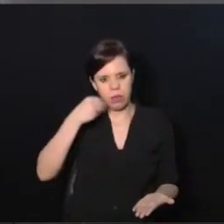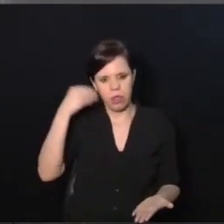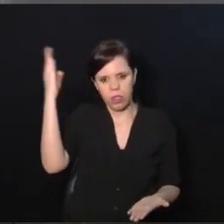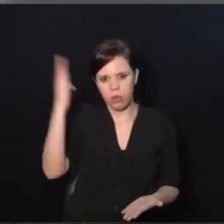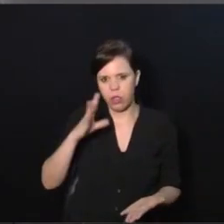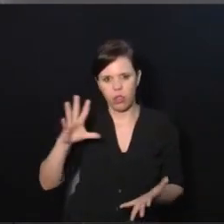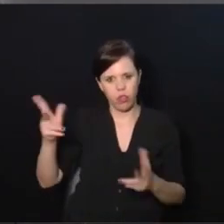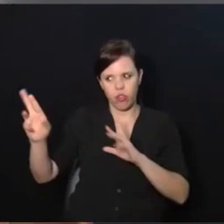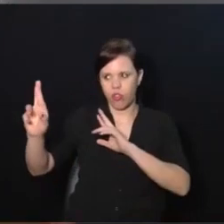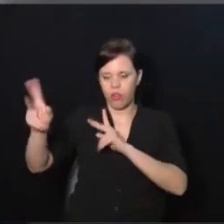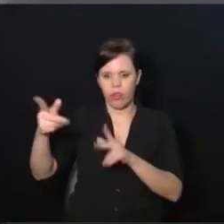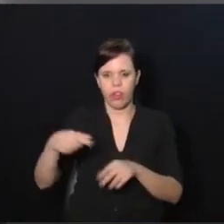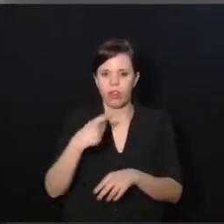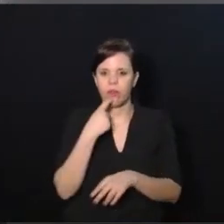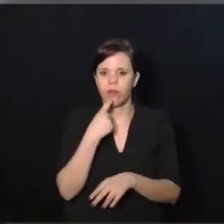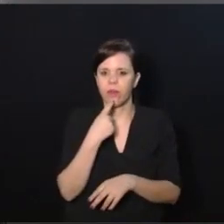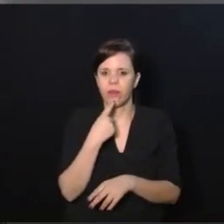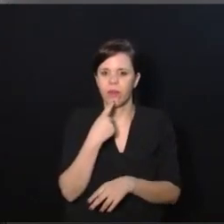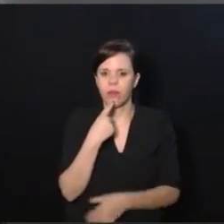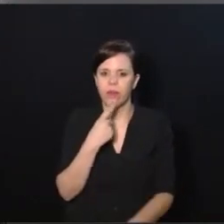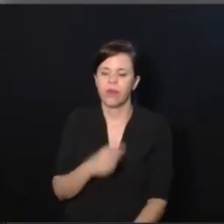inteiro é diferente da de Campinas. Não.